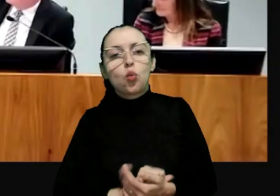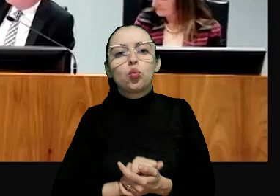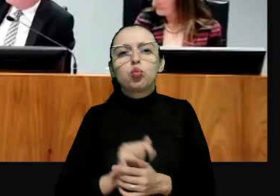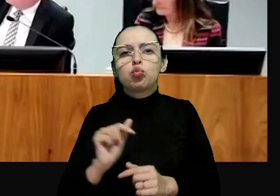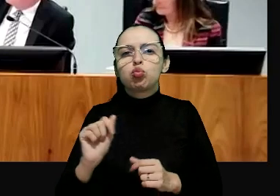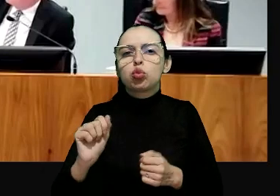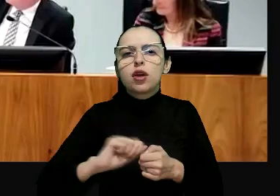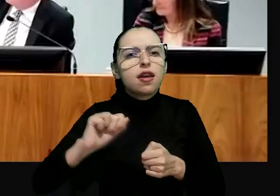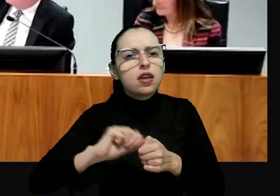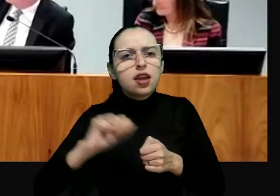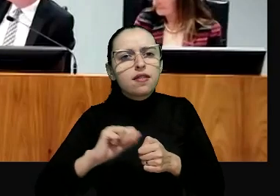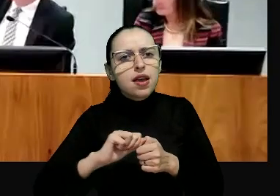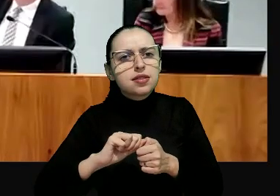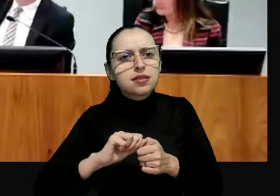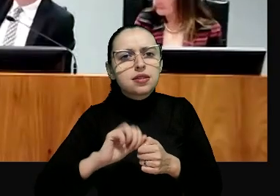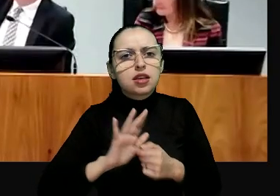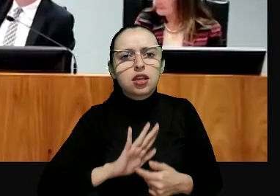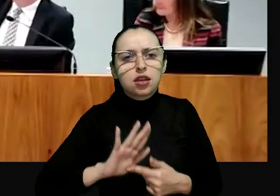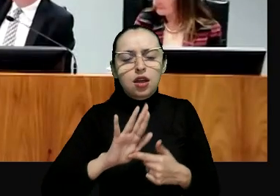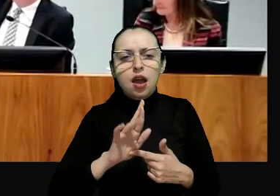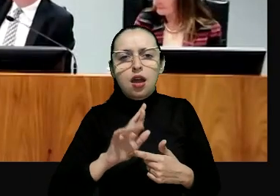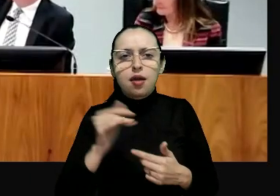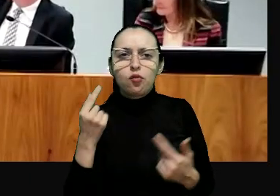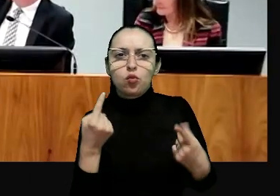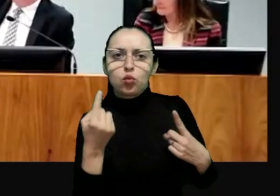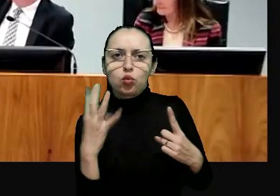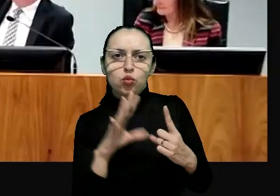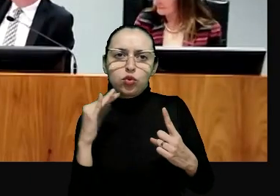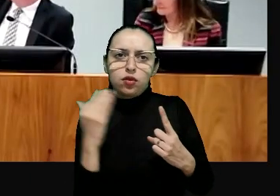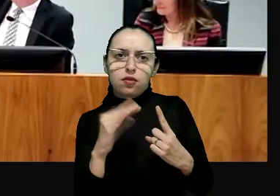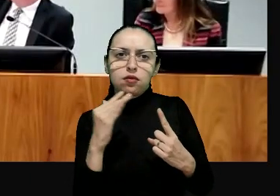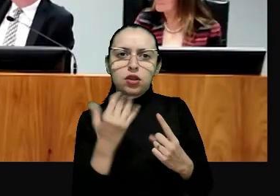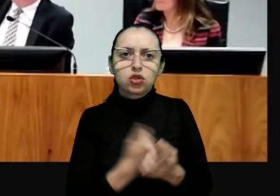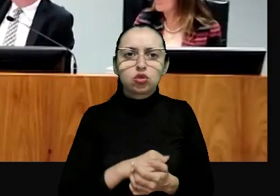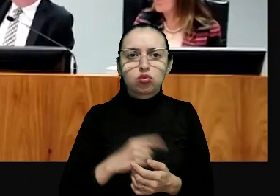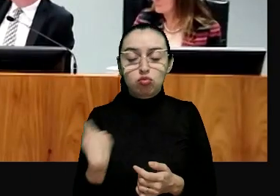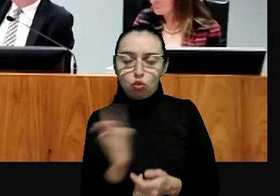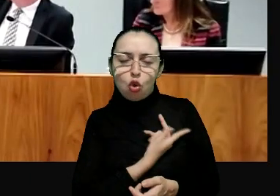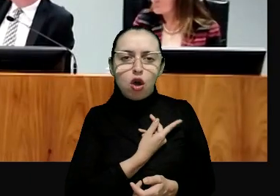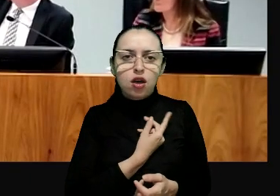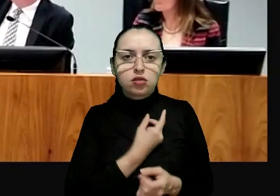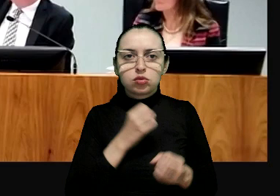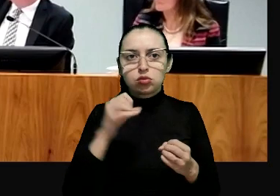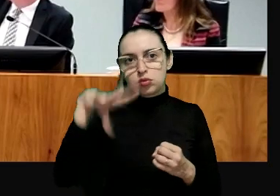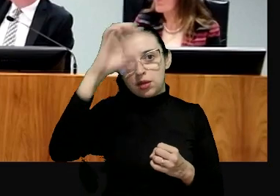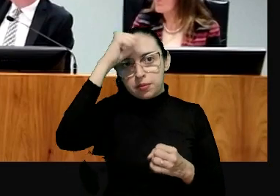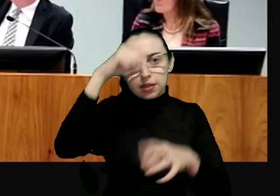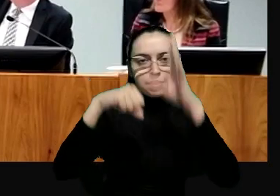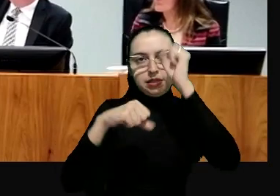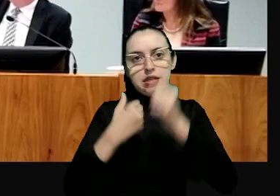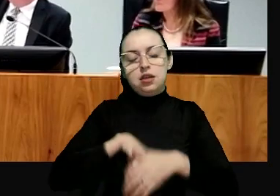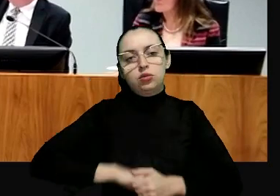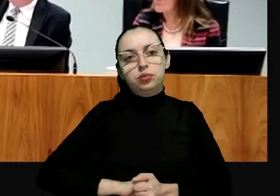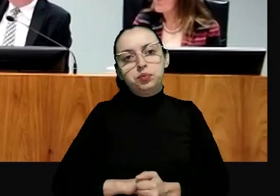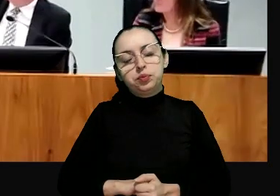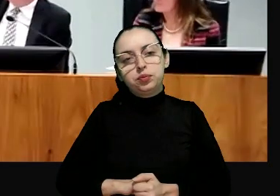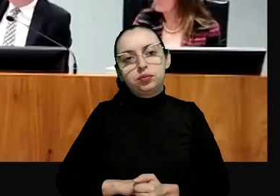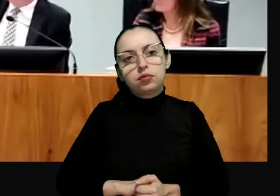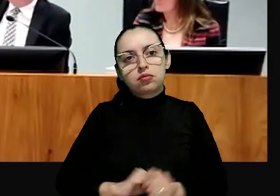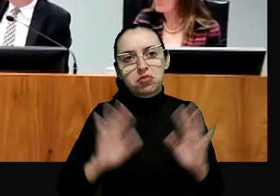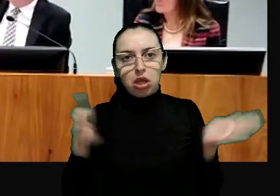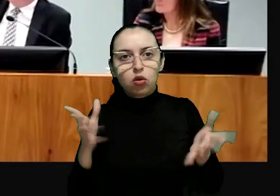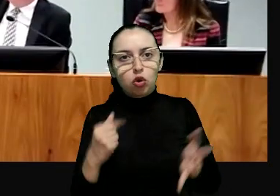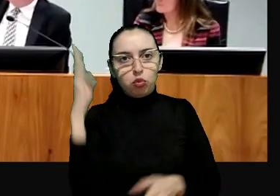o constitucionalismo alemão influenciou particularmente a nossa formação a formação